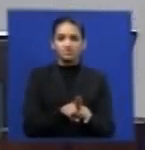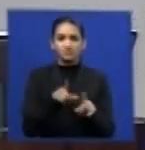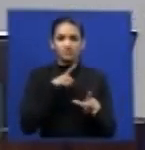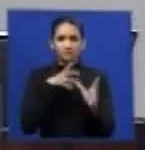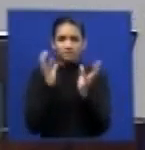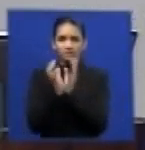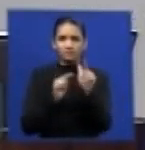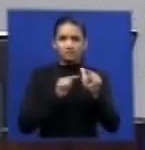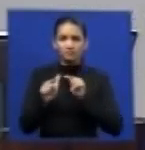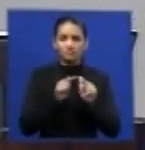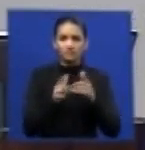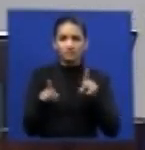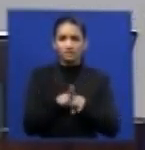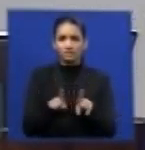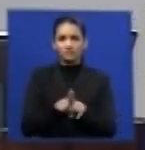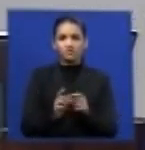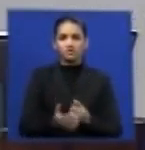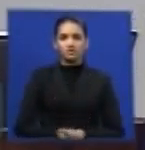atividades